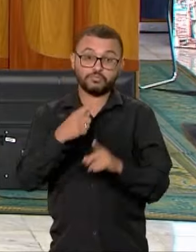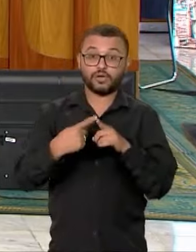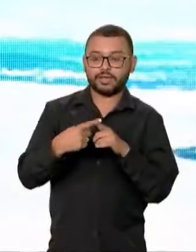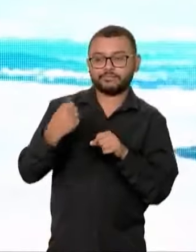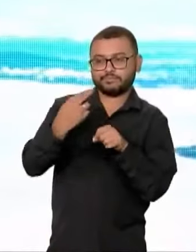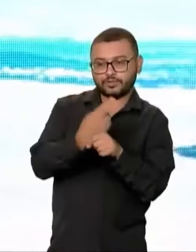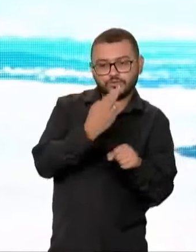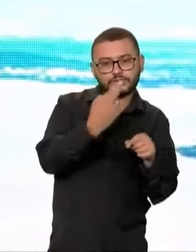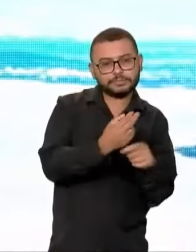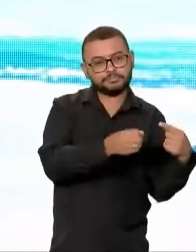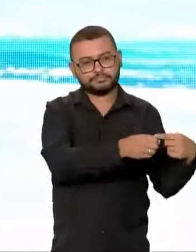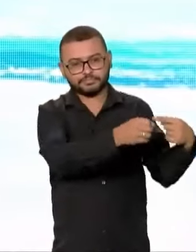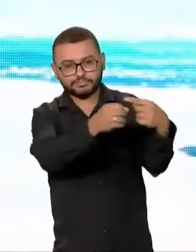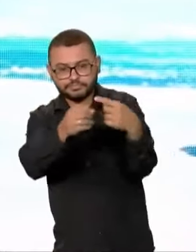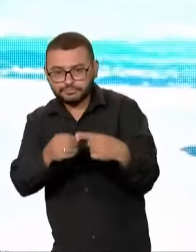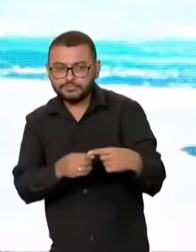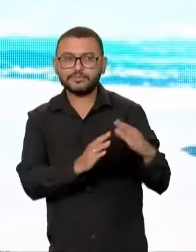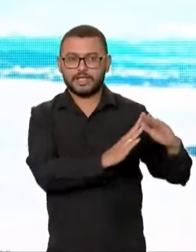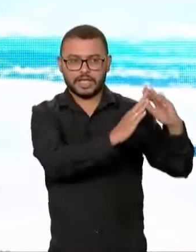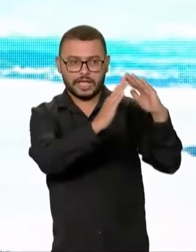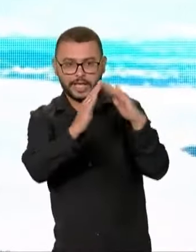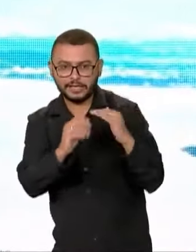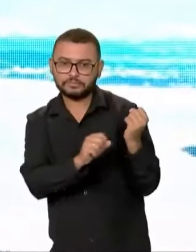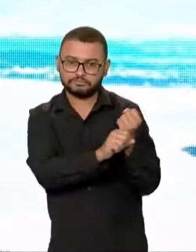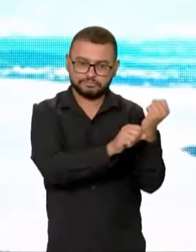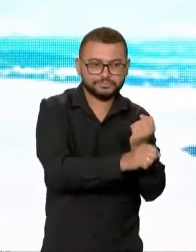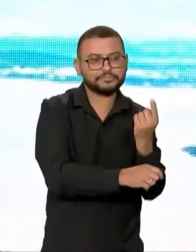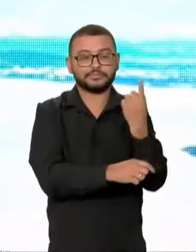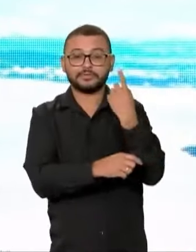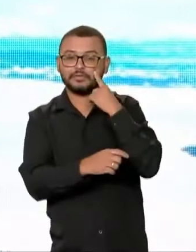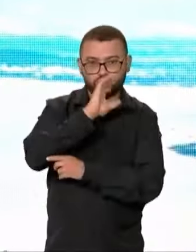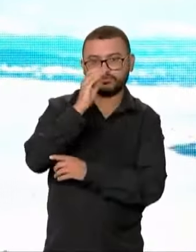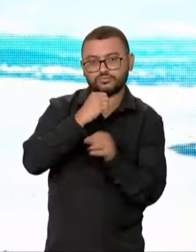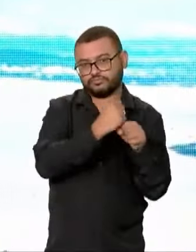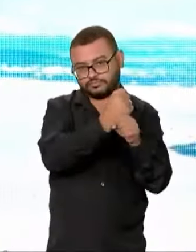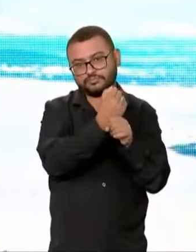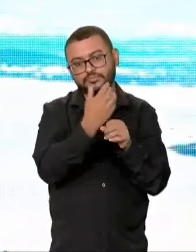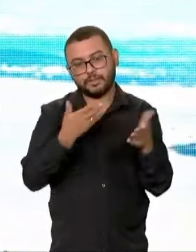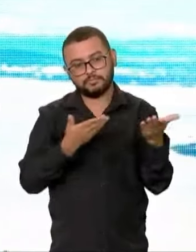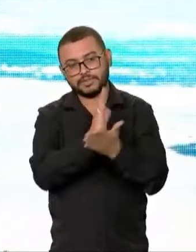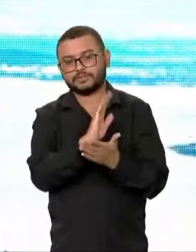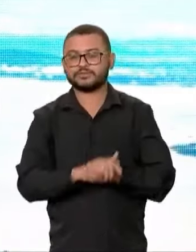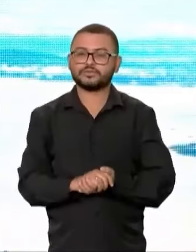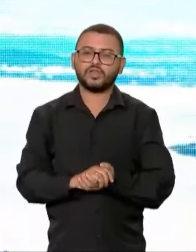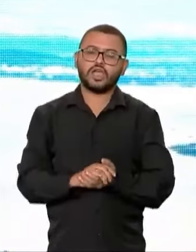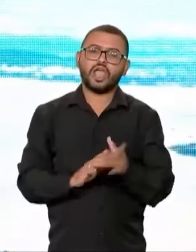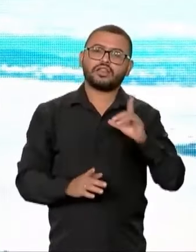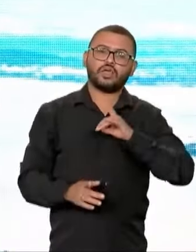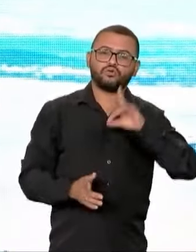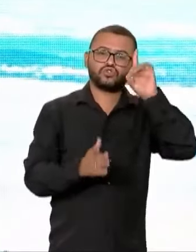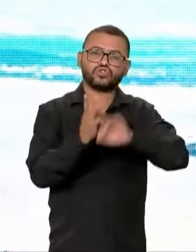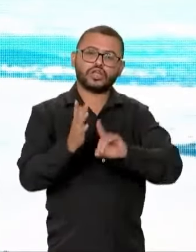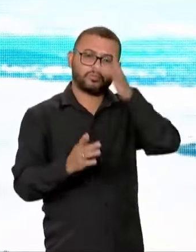reconstruir cidades, tem que reconstruir casas, tem que reconstruir muitas coisas. O que nós queremos é recuperar o direito do